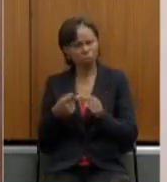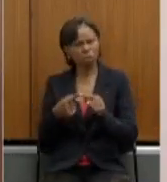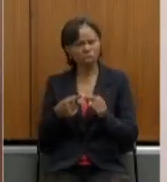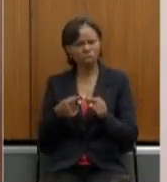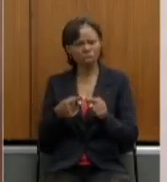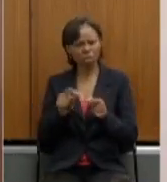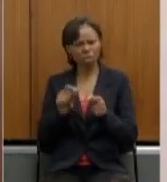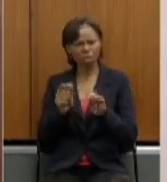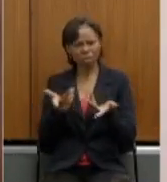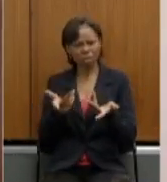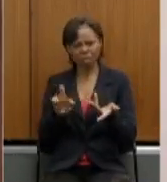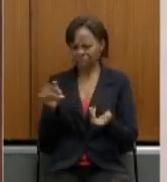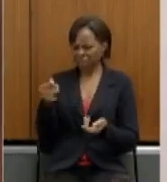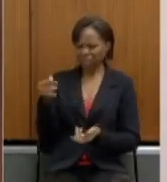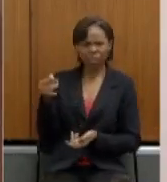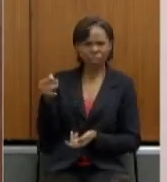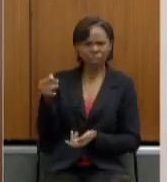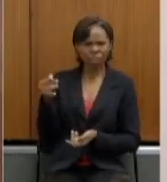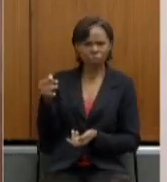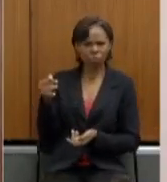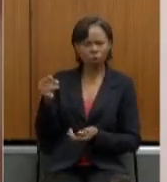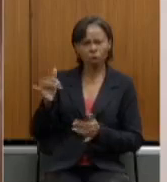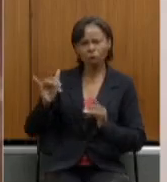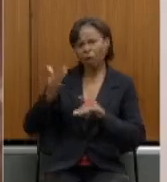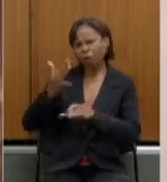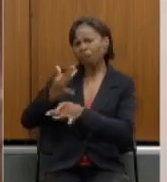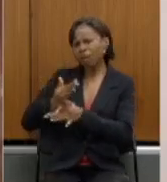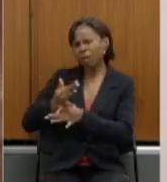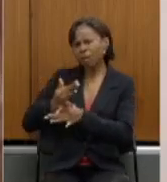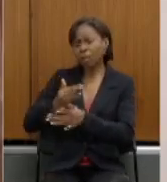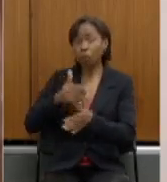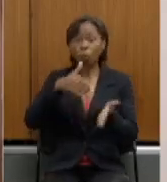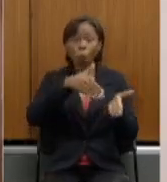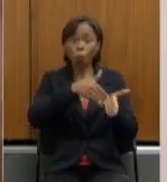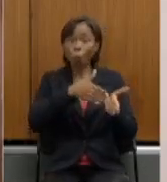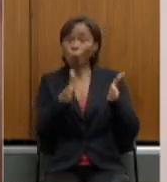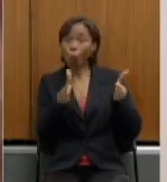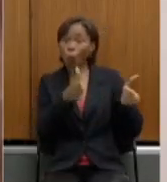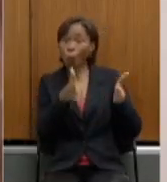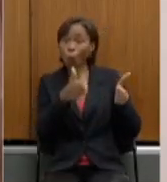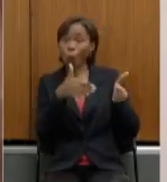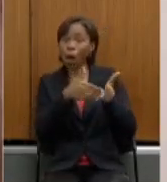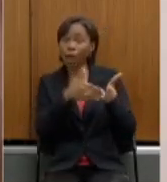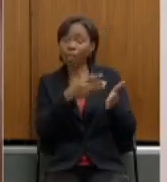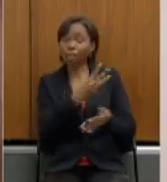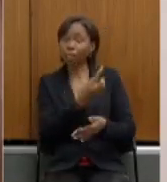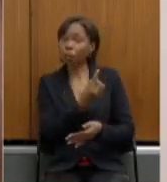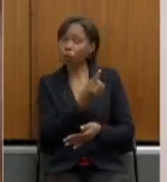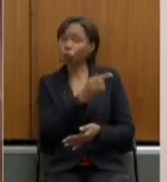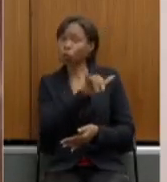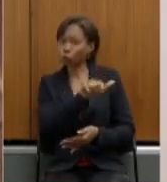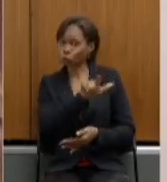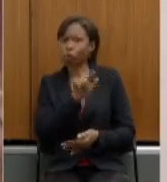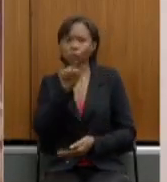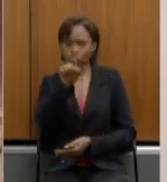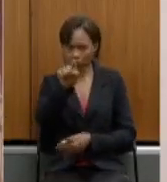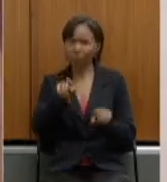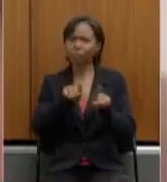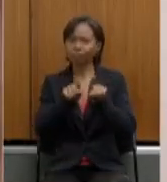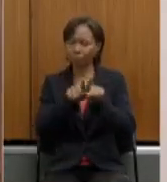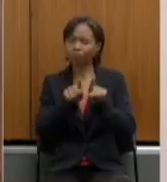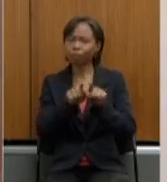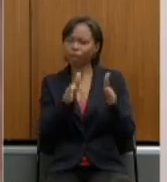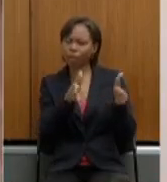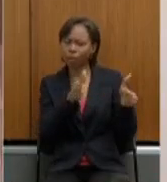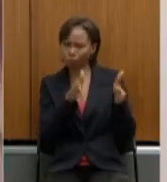recesso já que tinha um prazo até 31 de julho acredito que vocês tenham esse prazo estejam dialogando estejam tramitando normalmente acho que até vocês